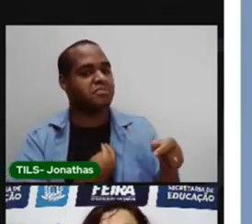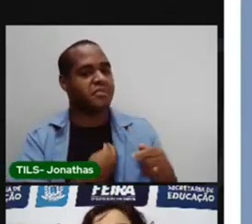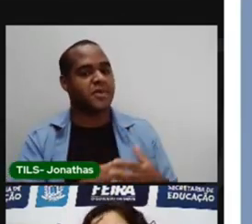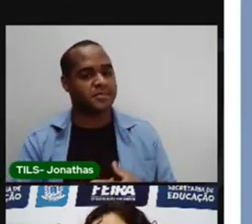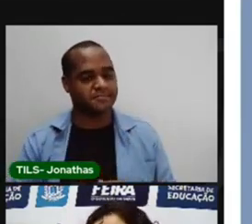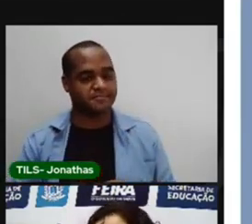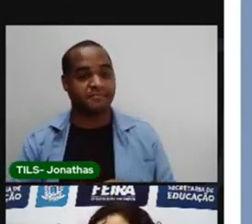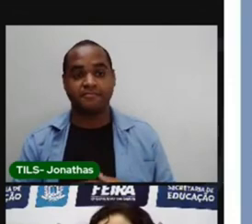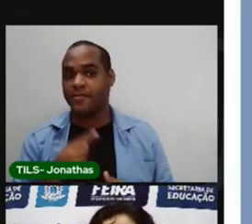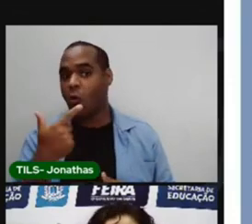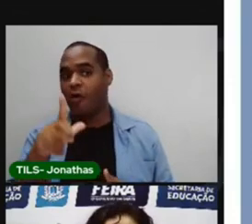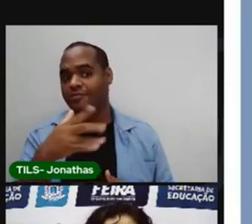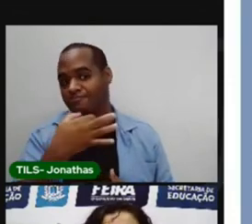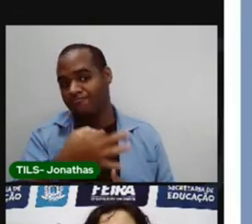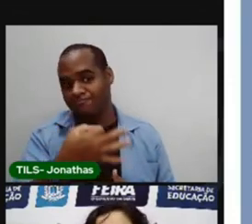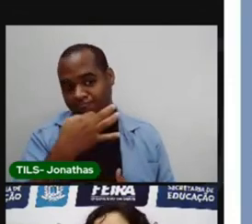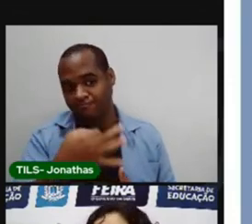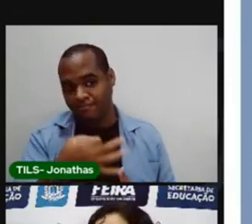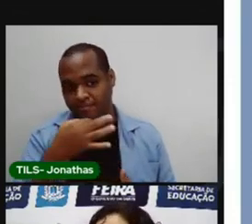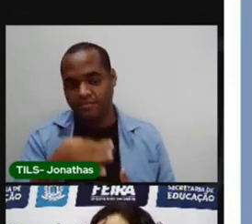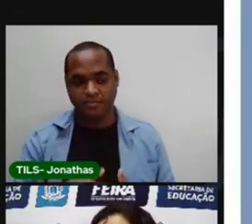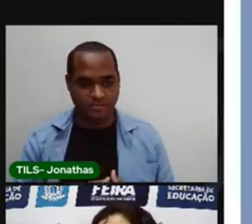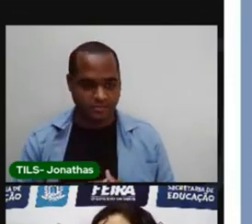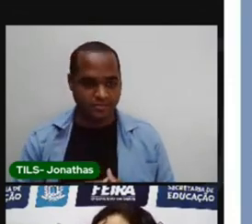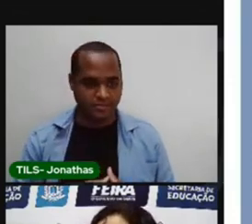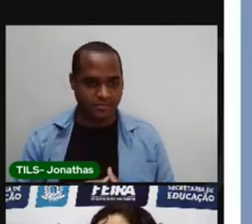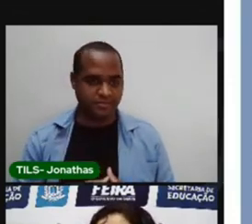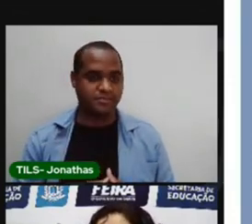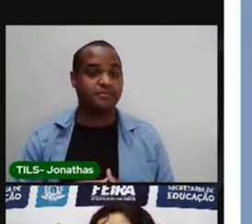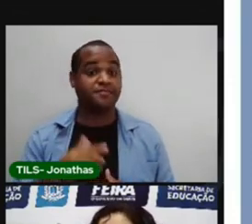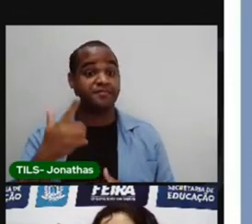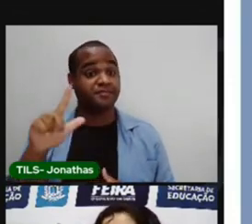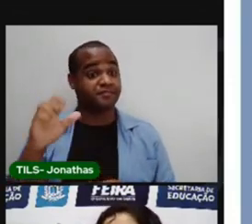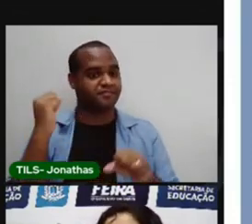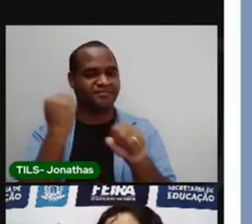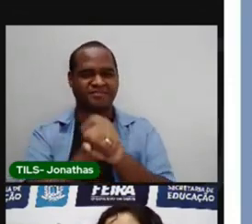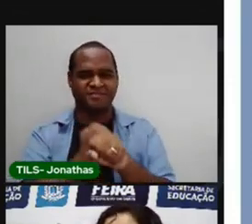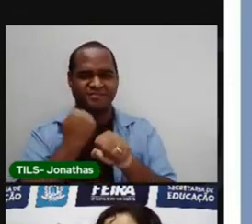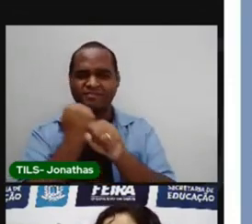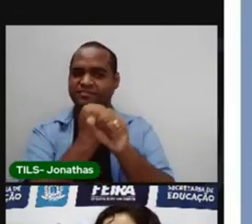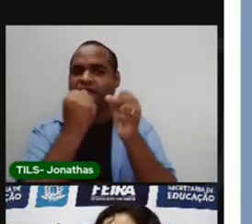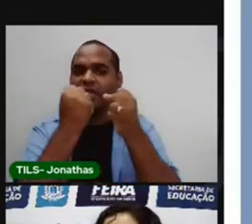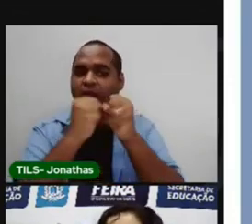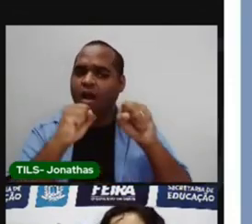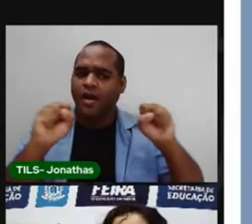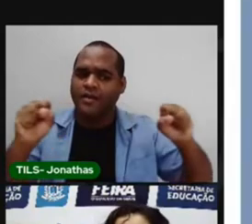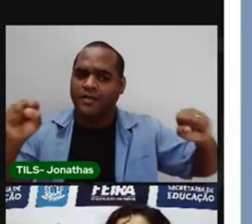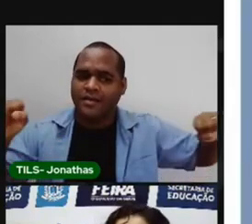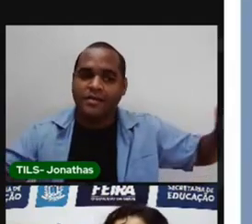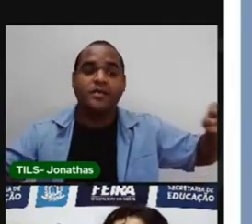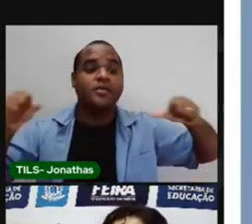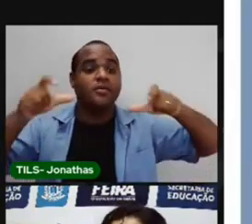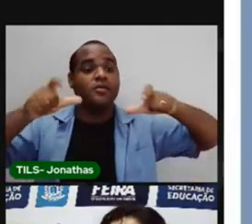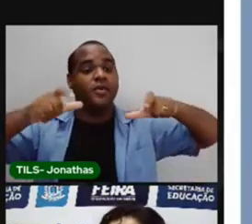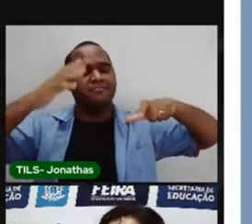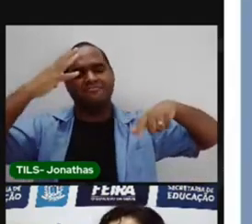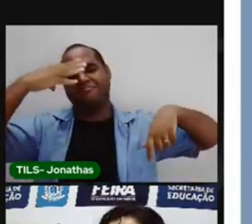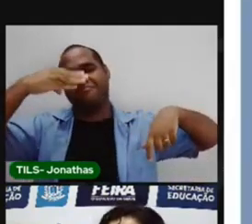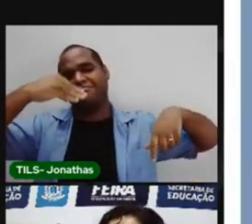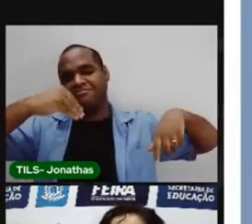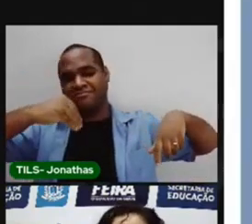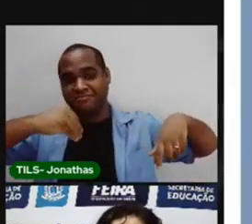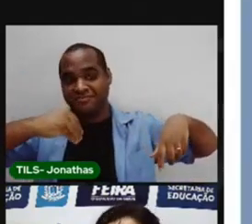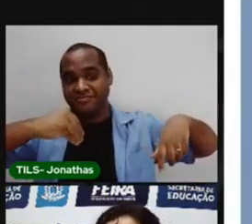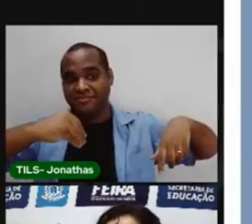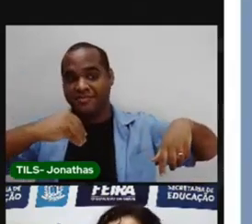Vou dar outra dica. Ele tem uma construção enorme. Muito linda.